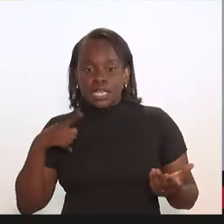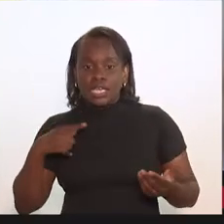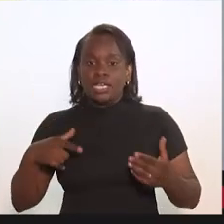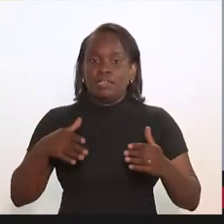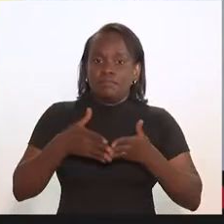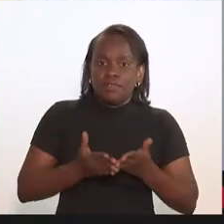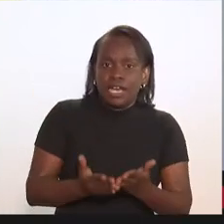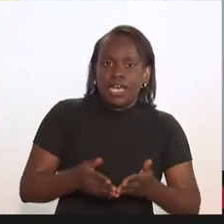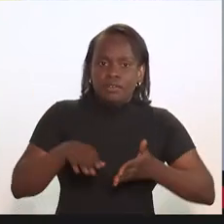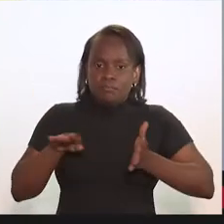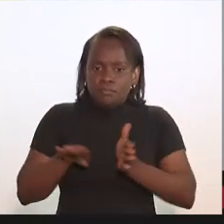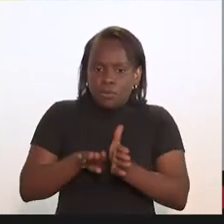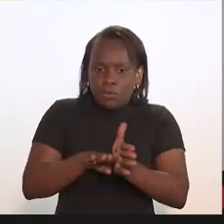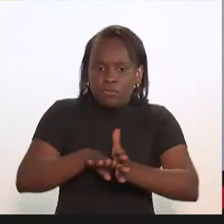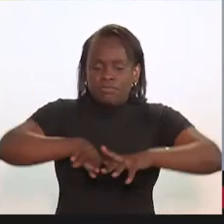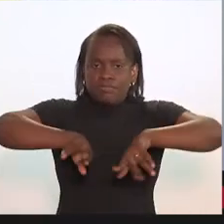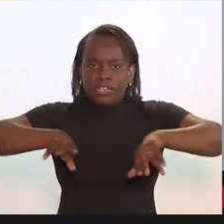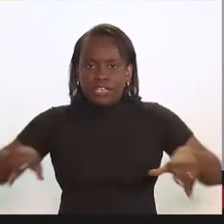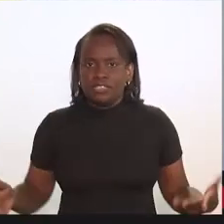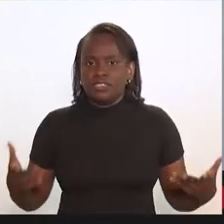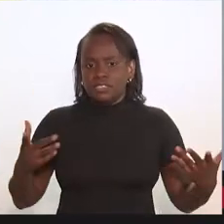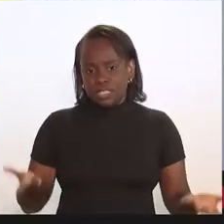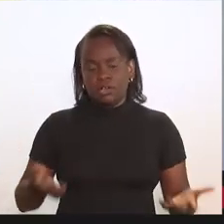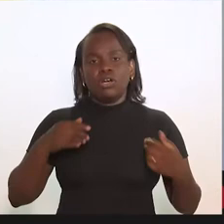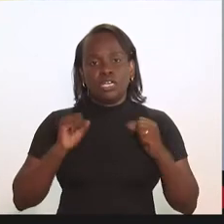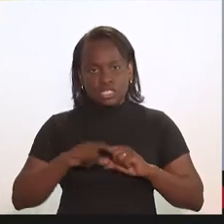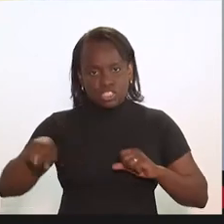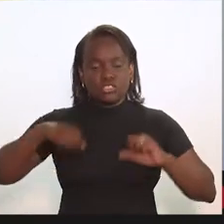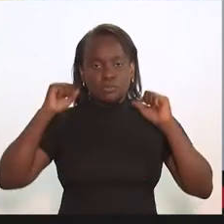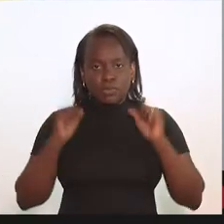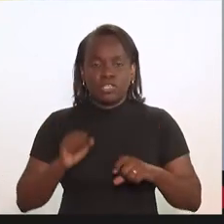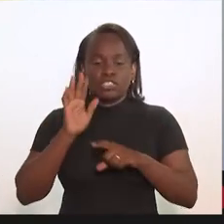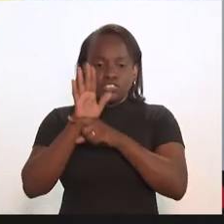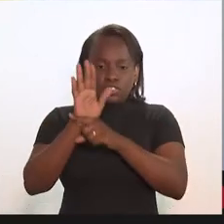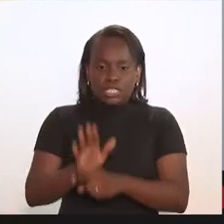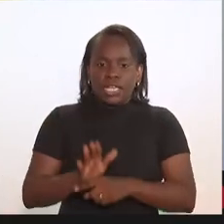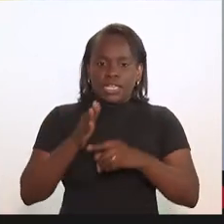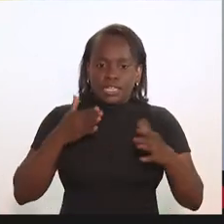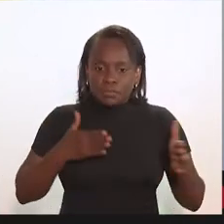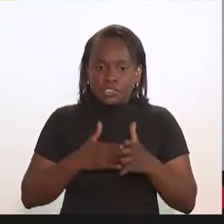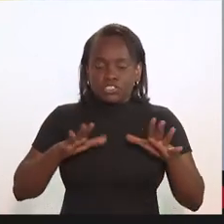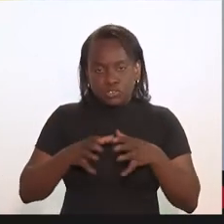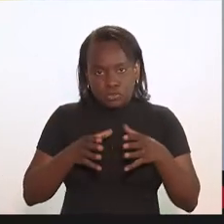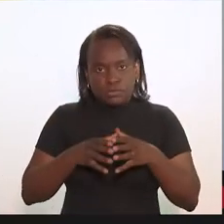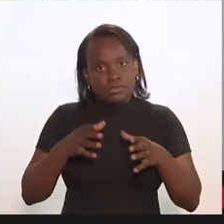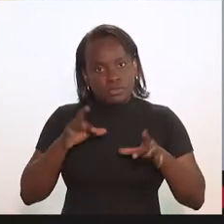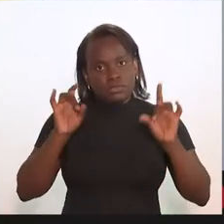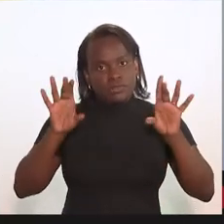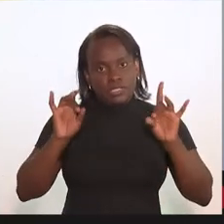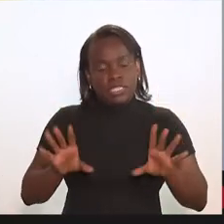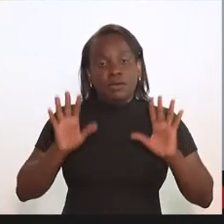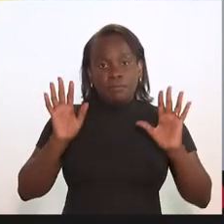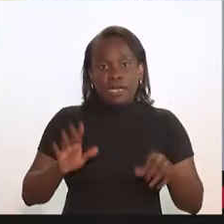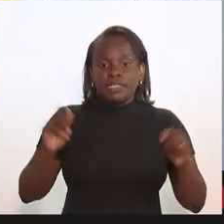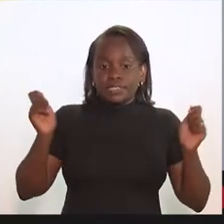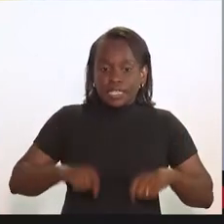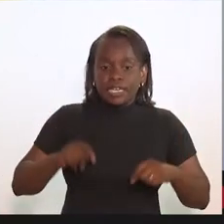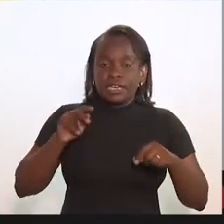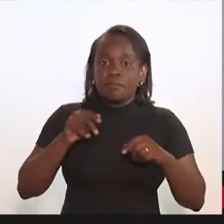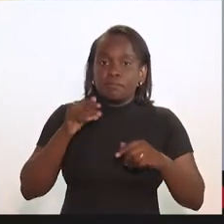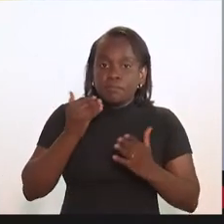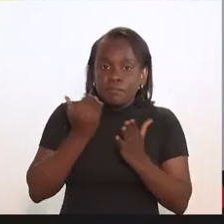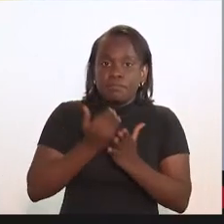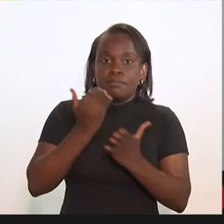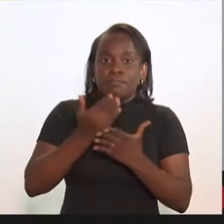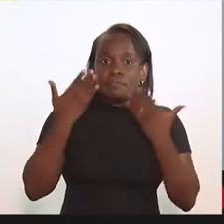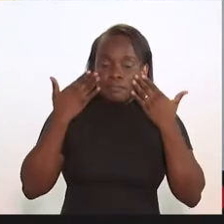plataforma, de embarcações, tudo. Então, acho que a gente pode ajudar nos limites de uma comissão especial a voltar a dar